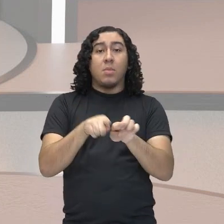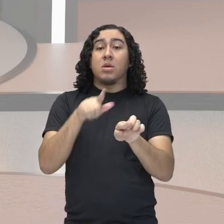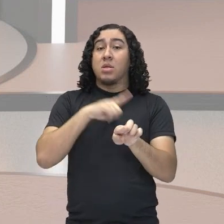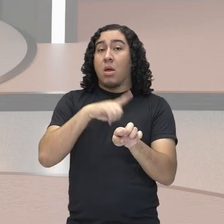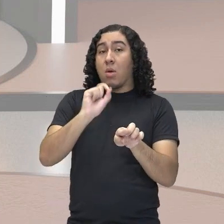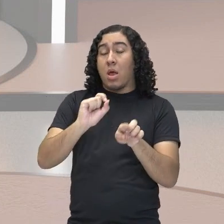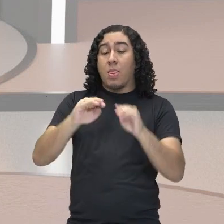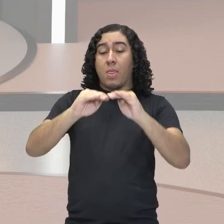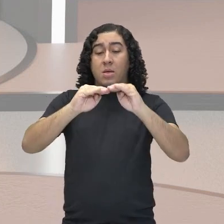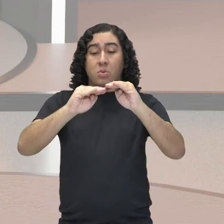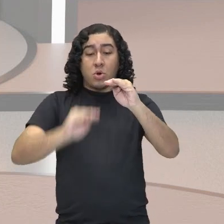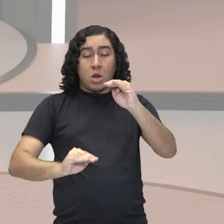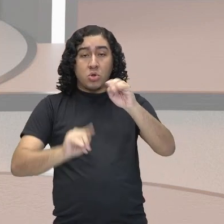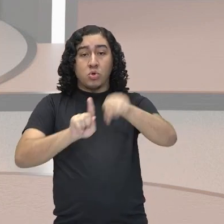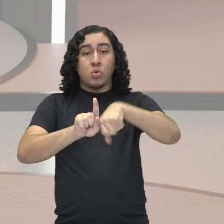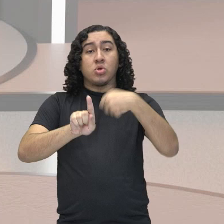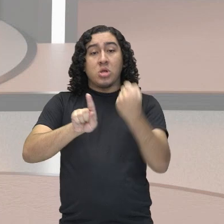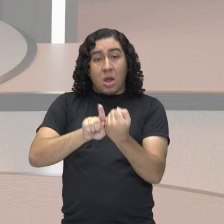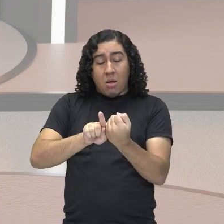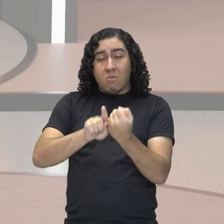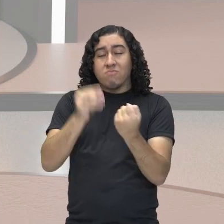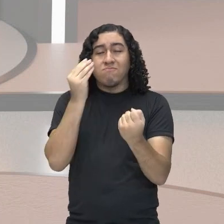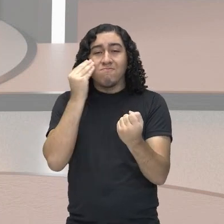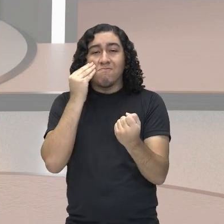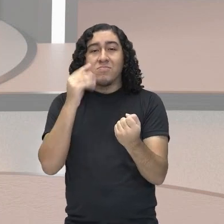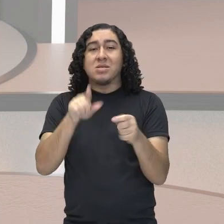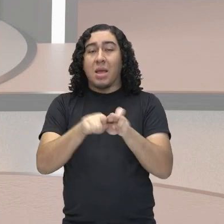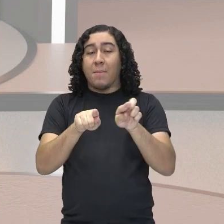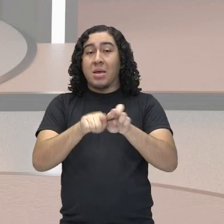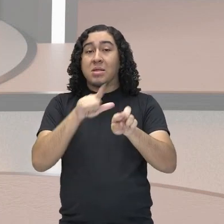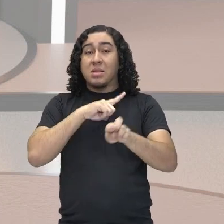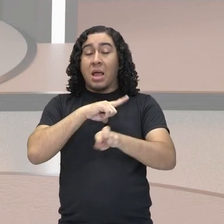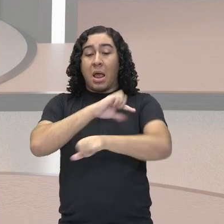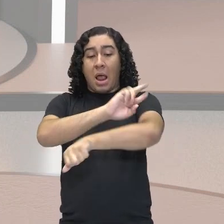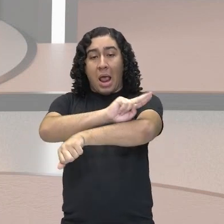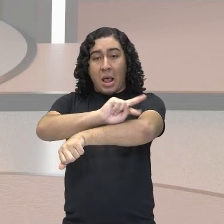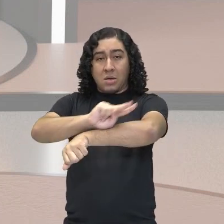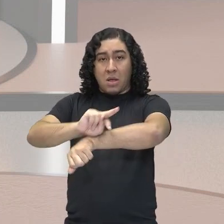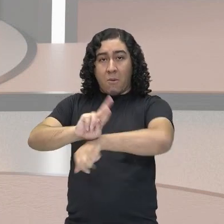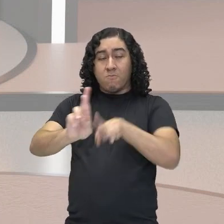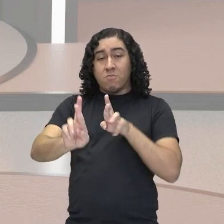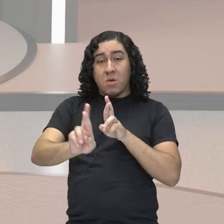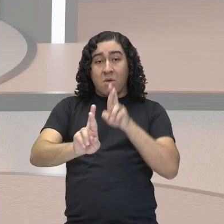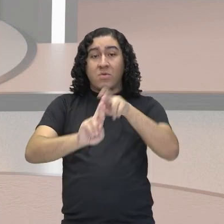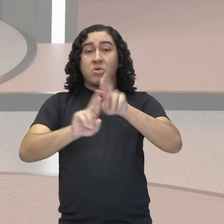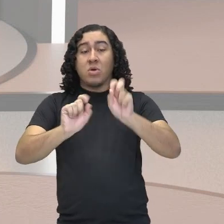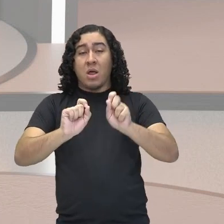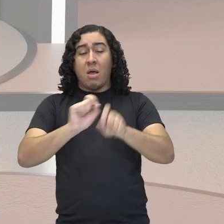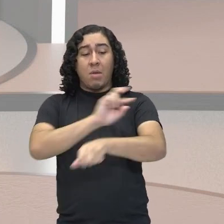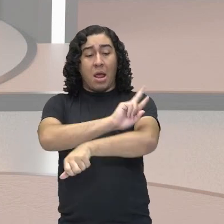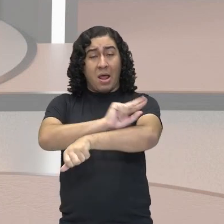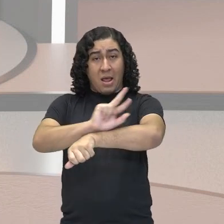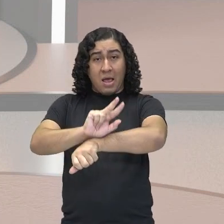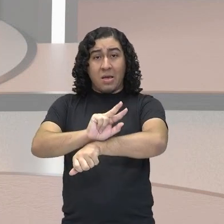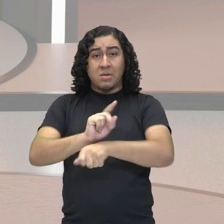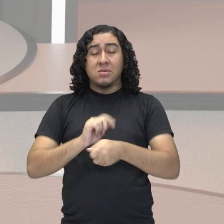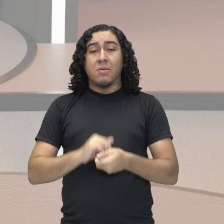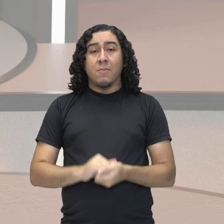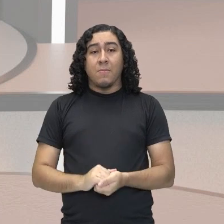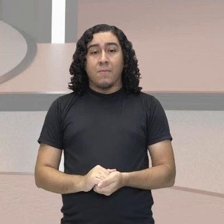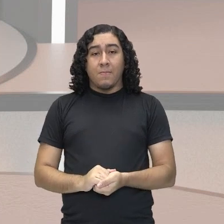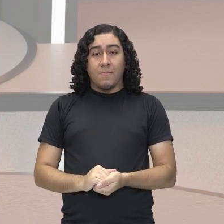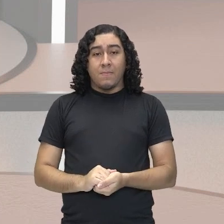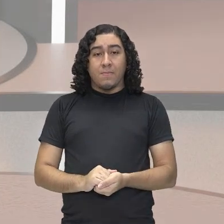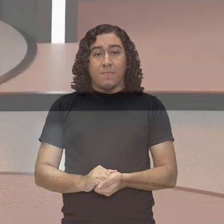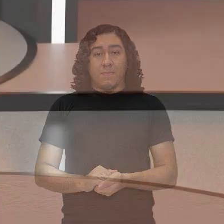desigualdade social, vamos lá ver, racial, que se refere à raça, à cor da pele,